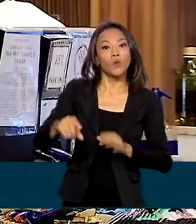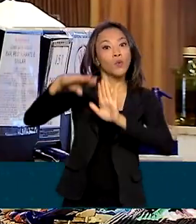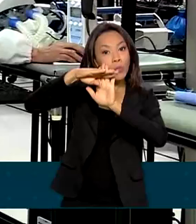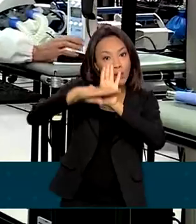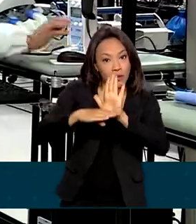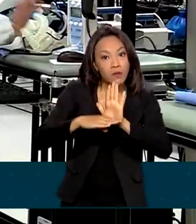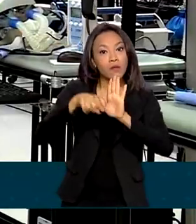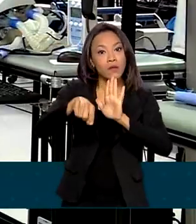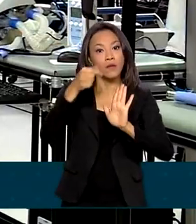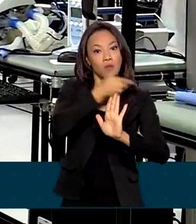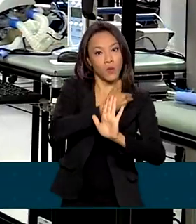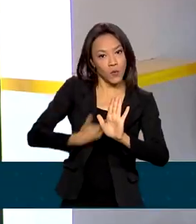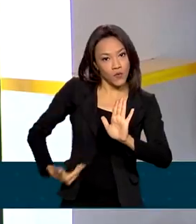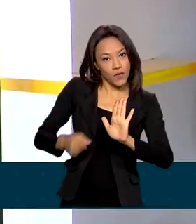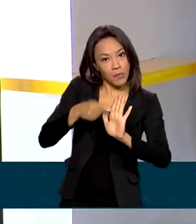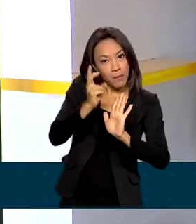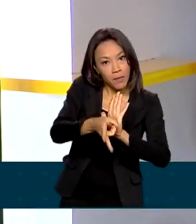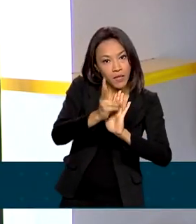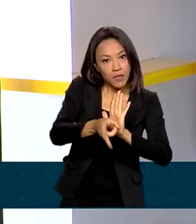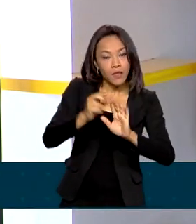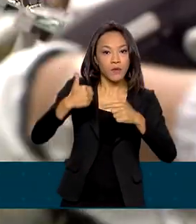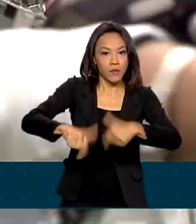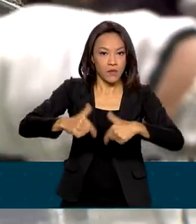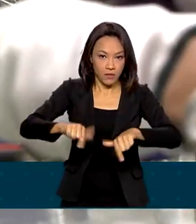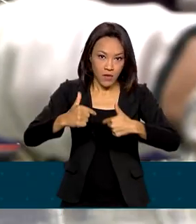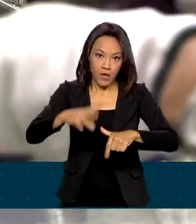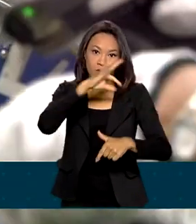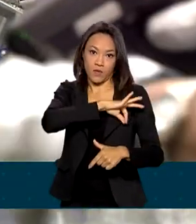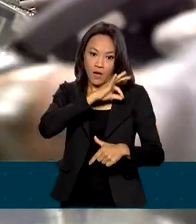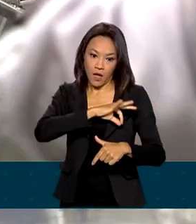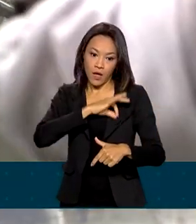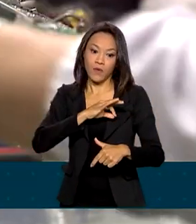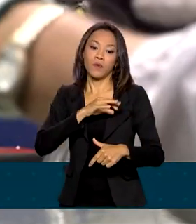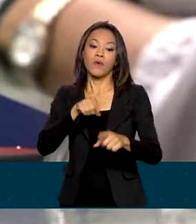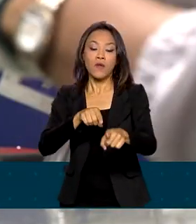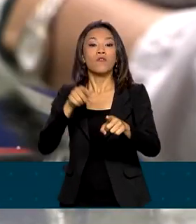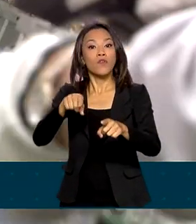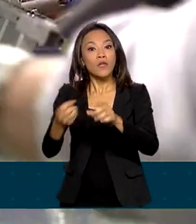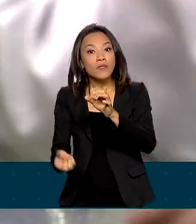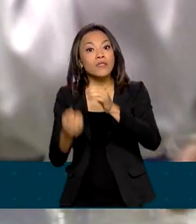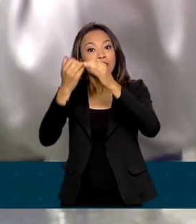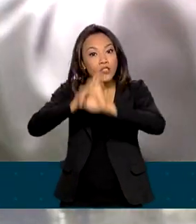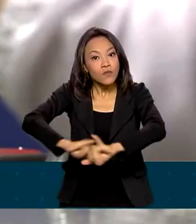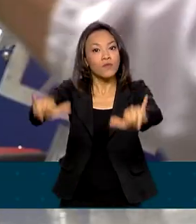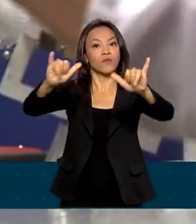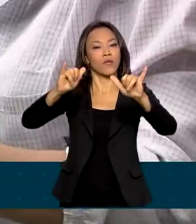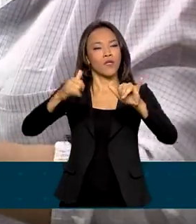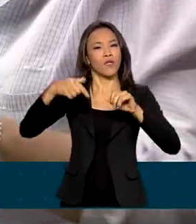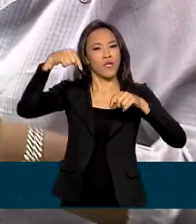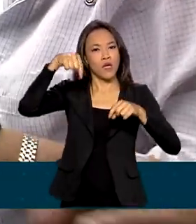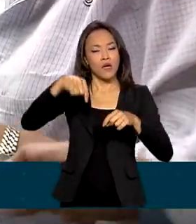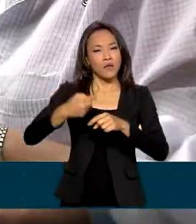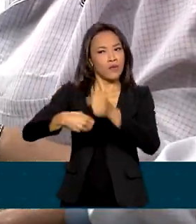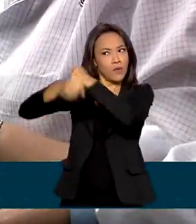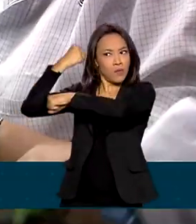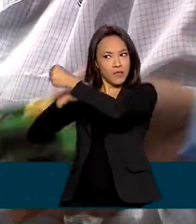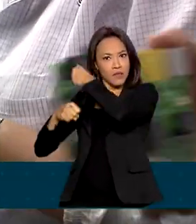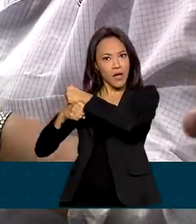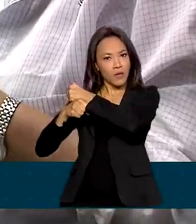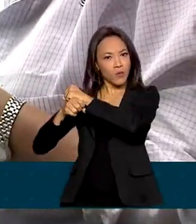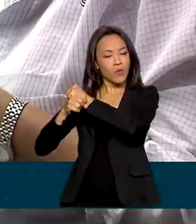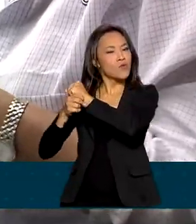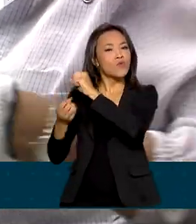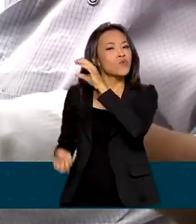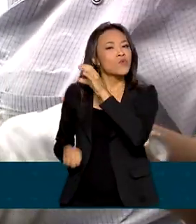Emergencial de Manutenção do Emprego e da Renda, o BEM, foi relançado. Em 2020, ele nasceu com o